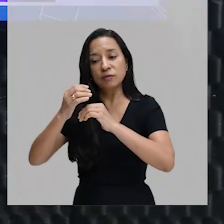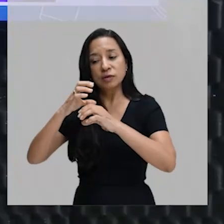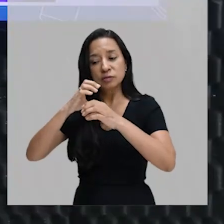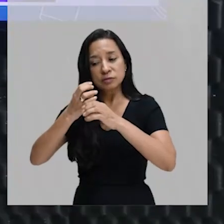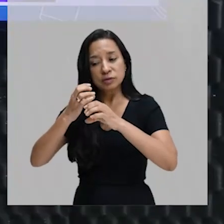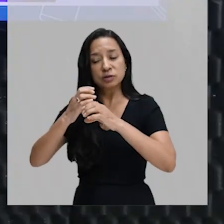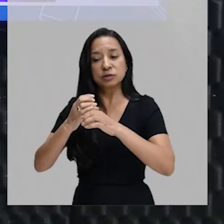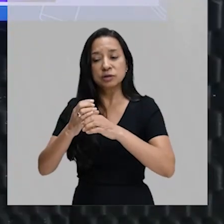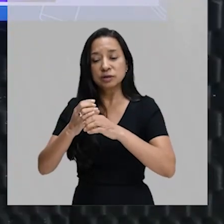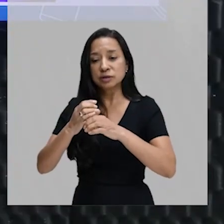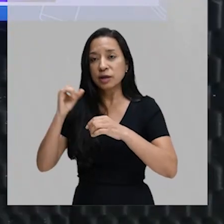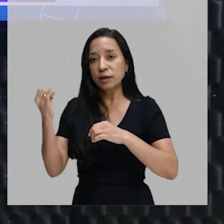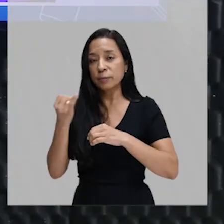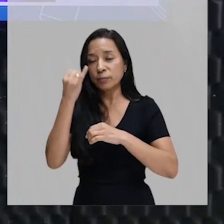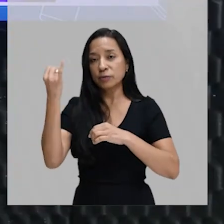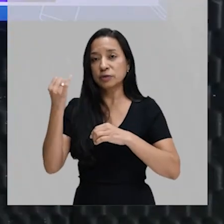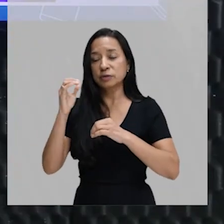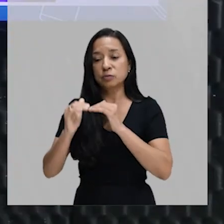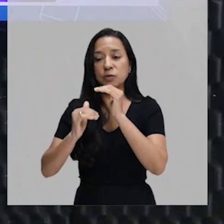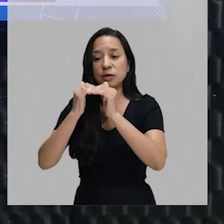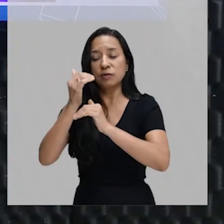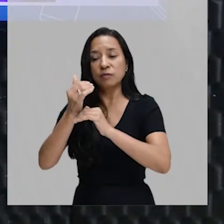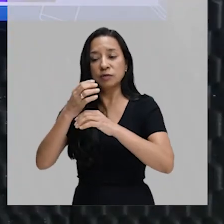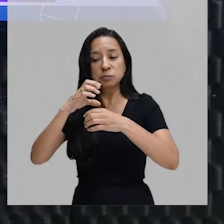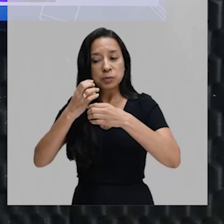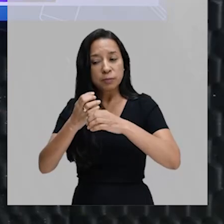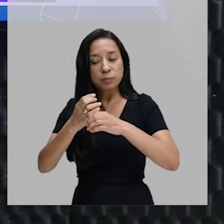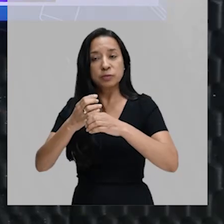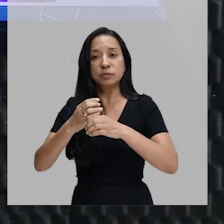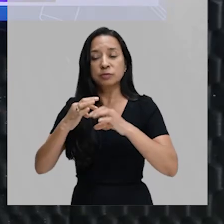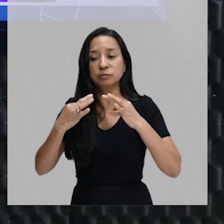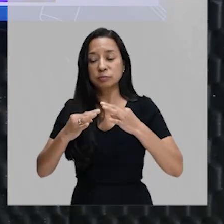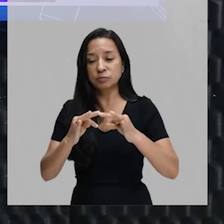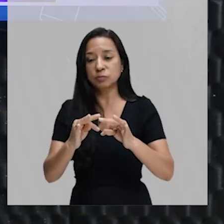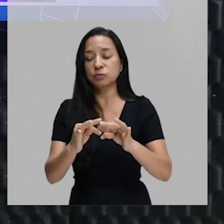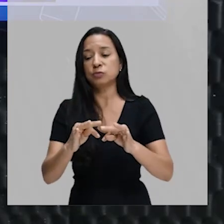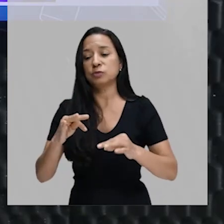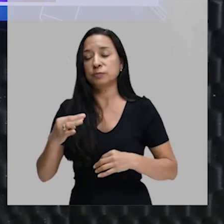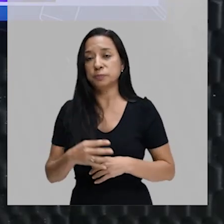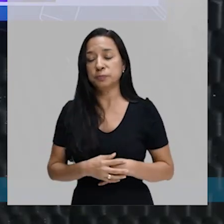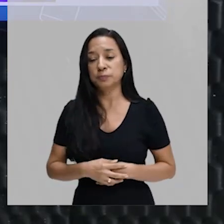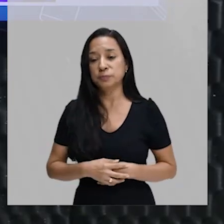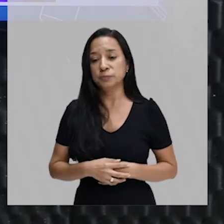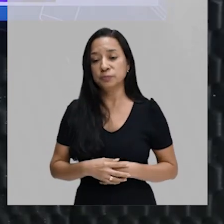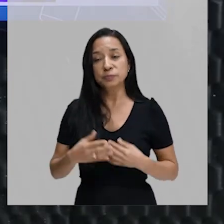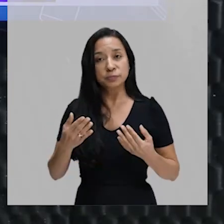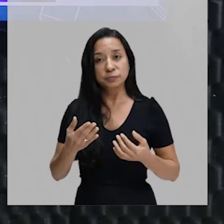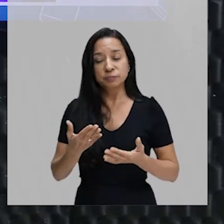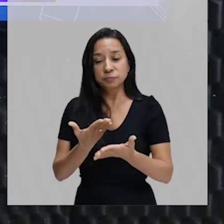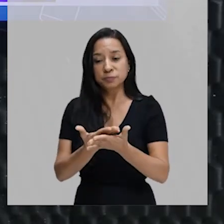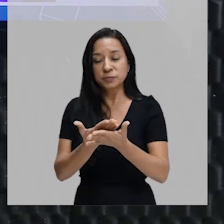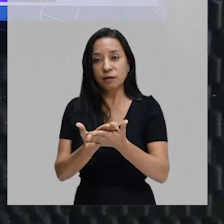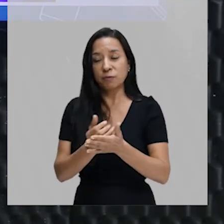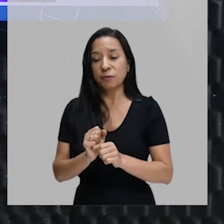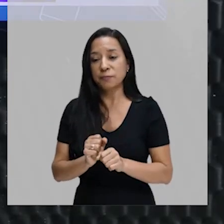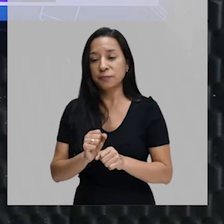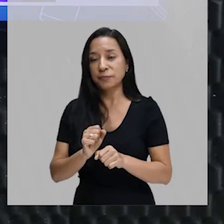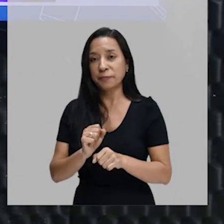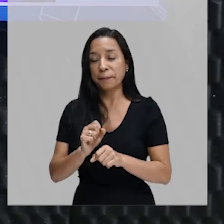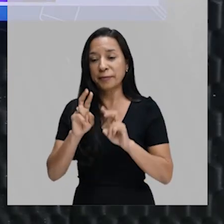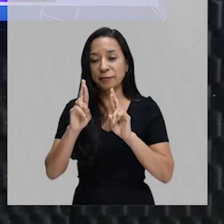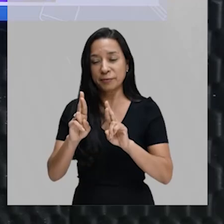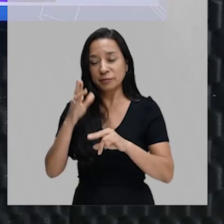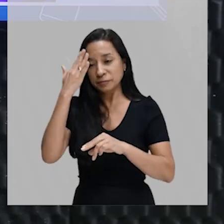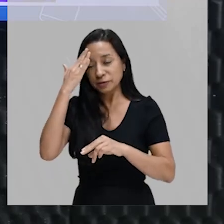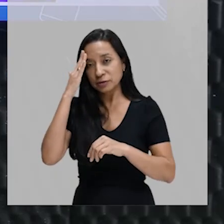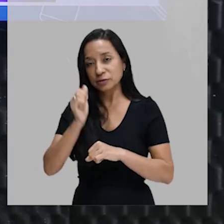avanço da biotecnologia. Então, pessoal, essa foi nossa aula sobre engenharia genética. Eu espero que vocês tenham entendido. Aguardo vocês